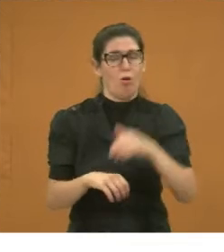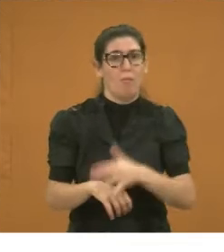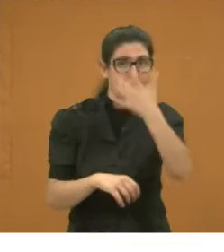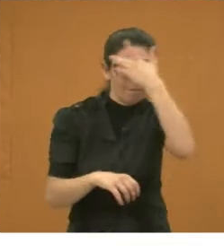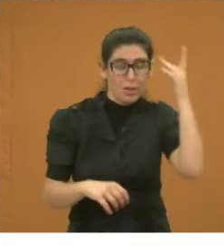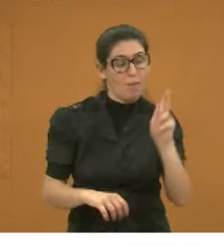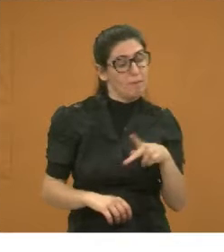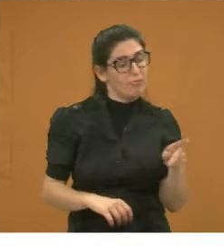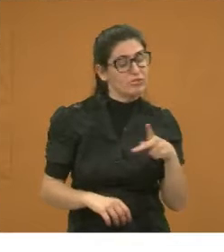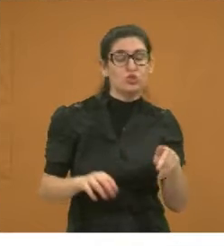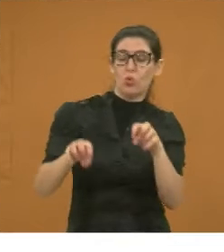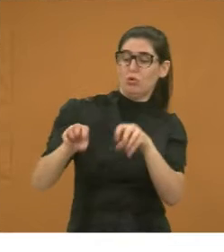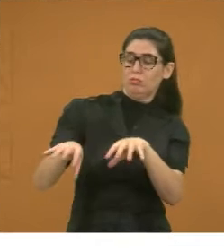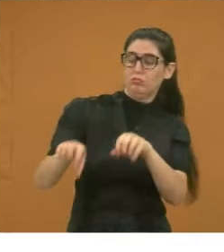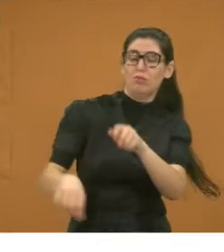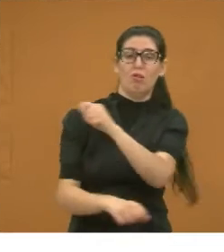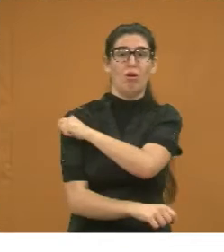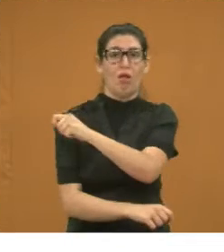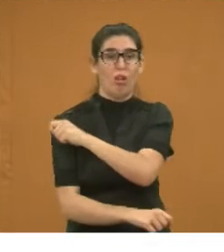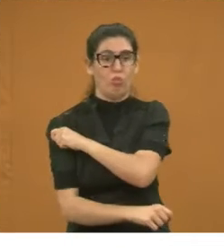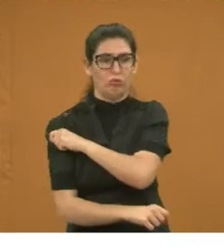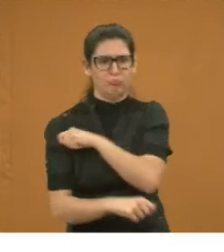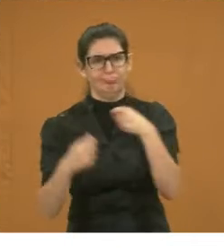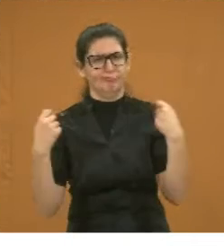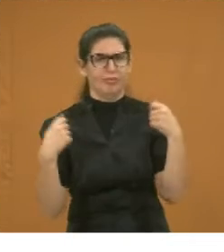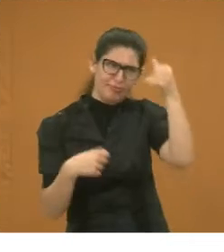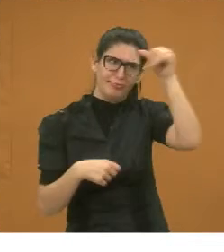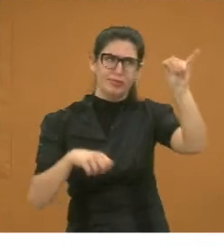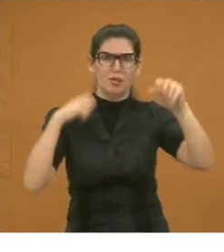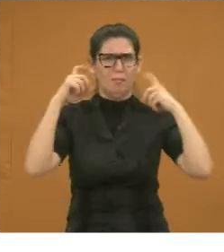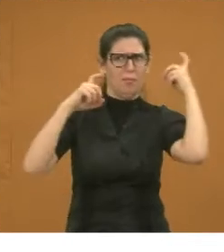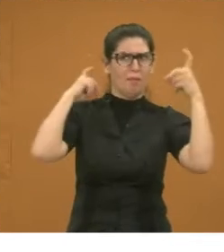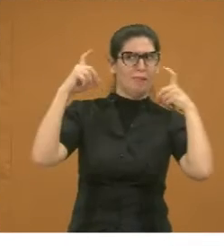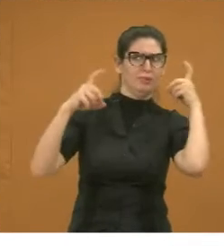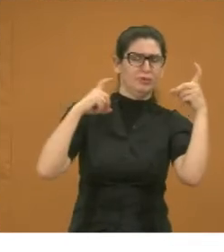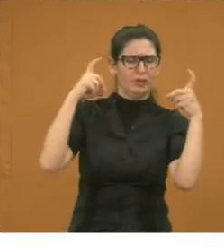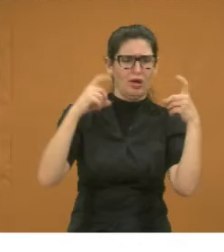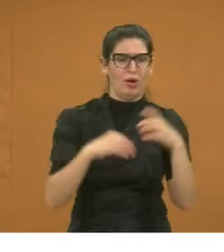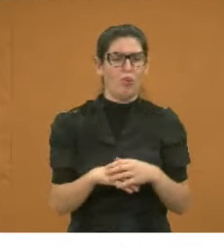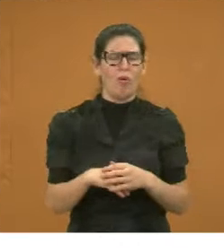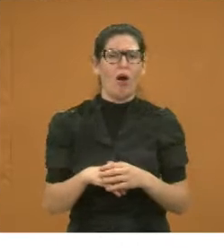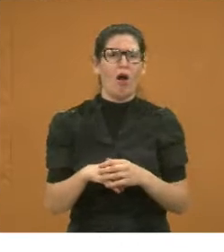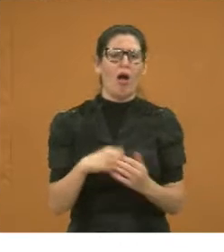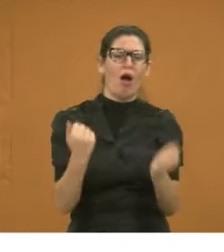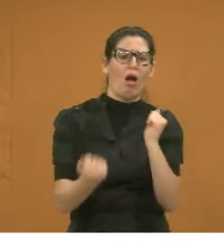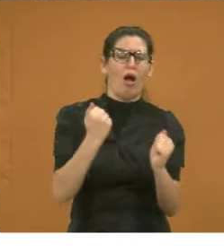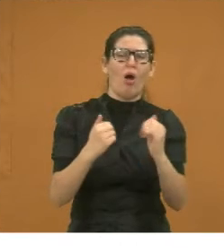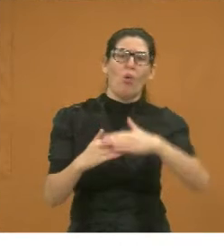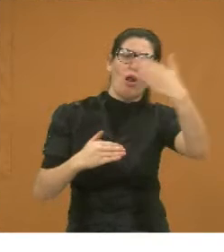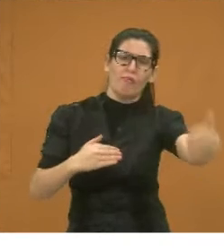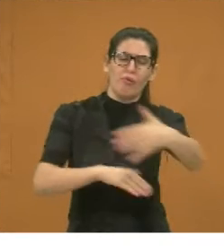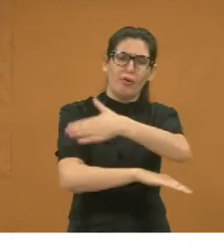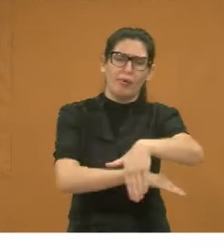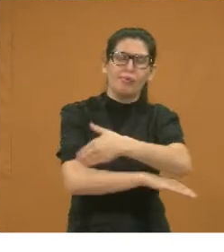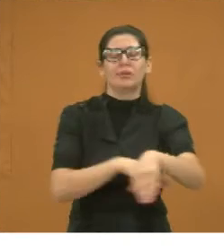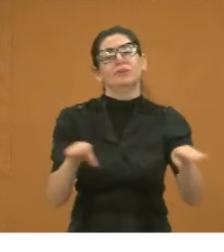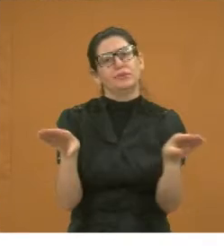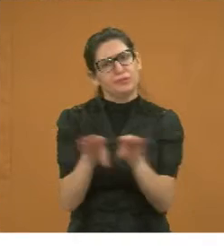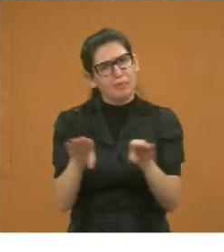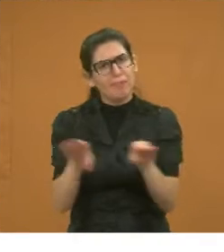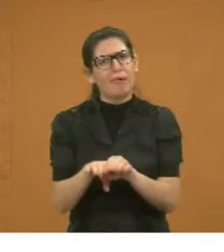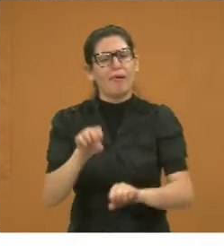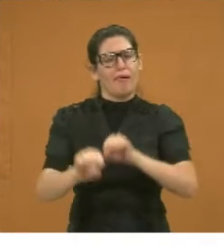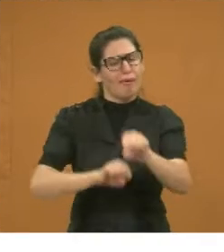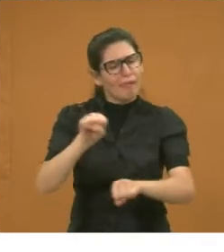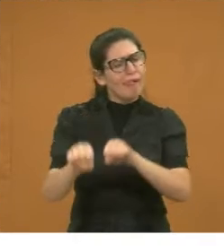dentro, para não ficar tão preocupado com os carros lá fora e também as bicicletas, que estão acontecendo